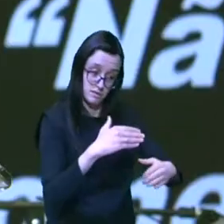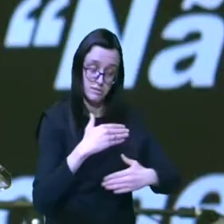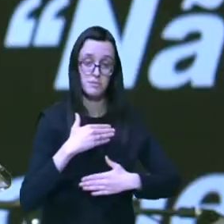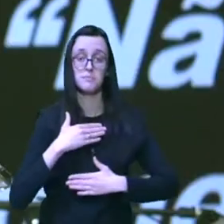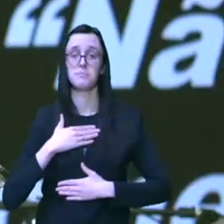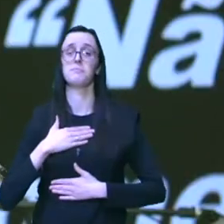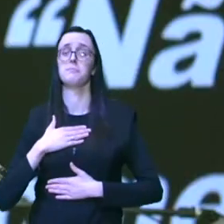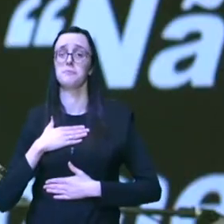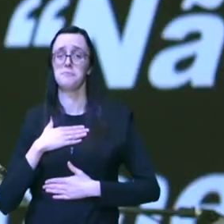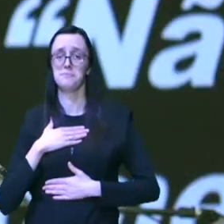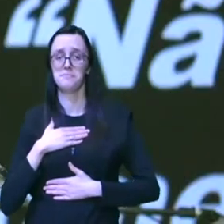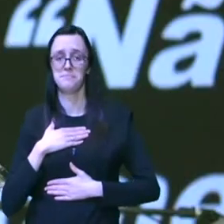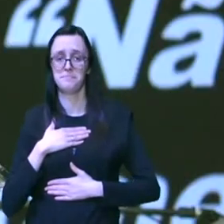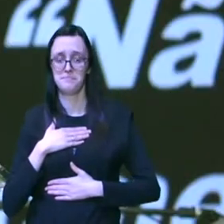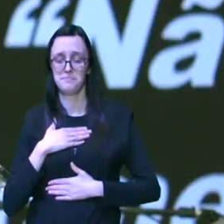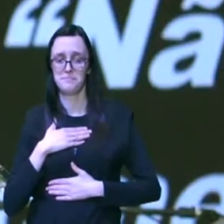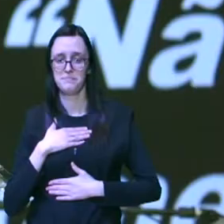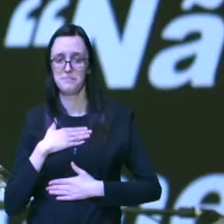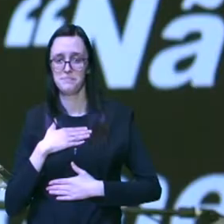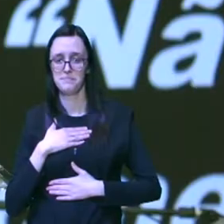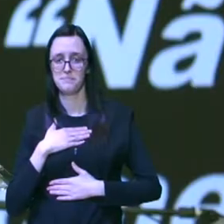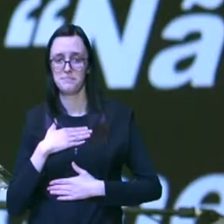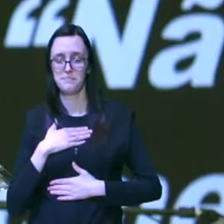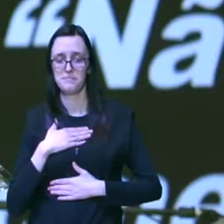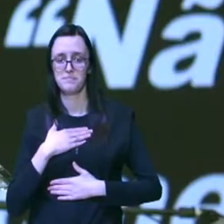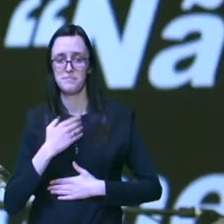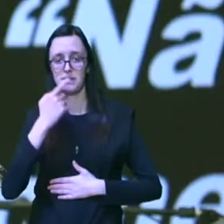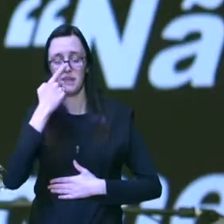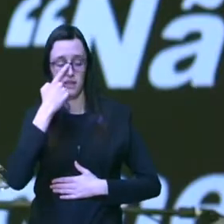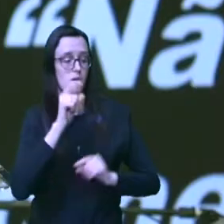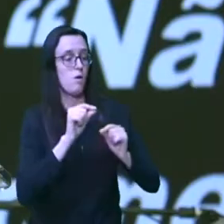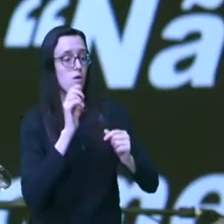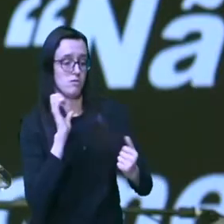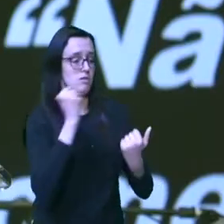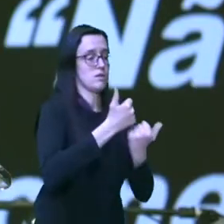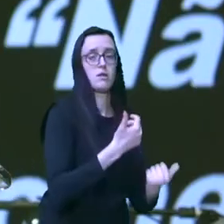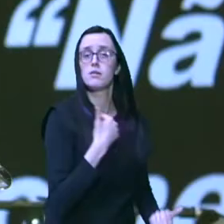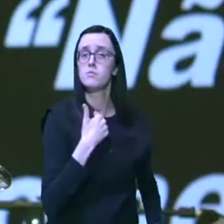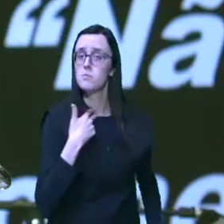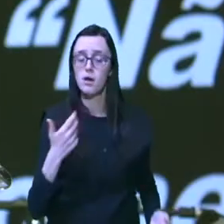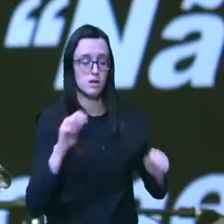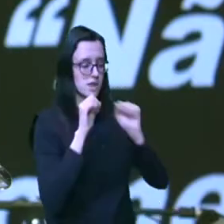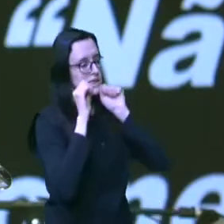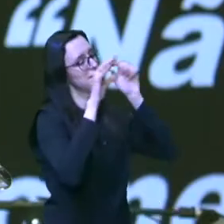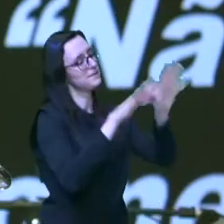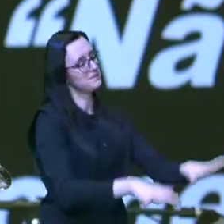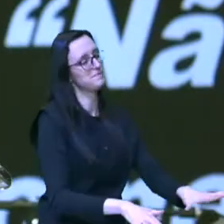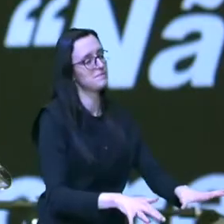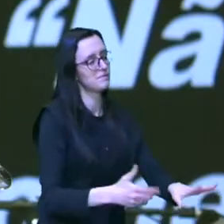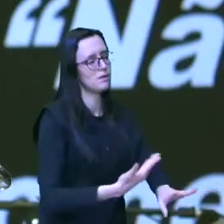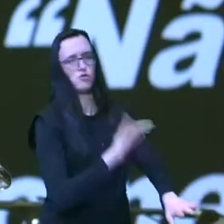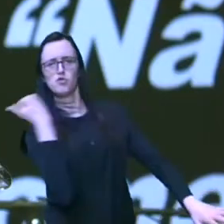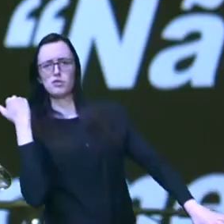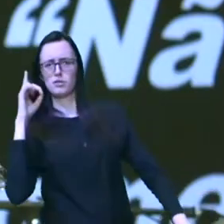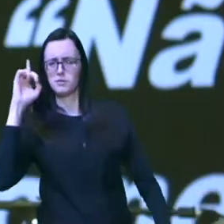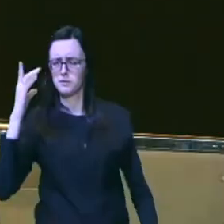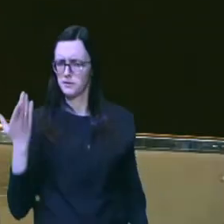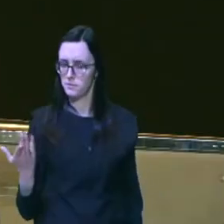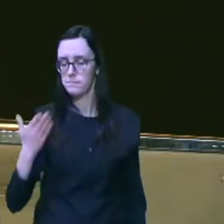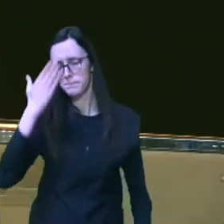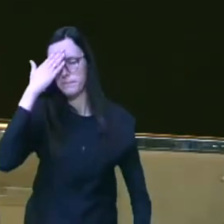Senhor o que tem ocupado o lugar do abençoador na tua vida sabe o Salmo